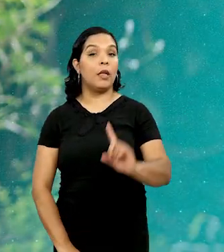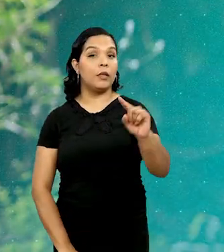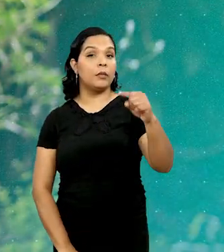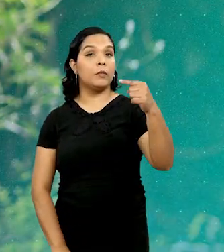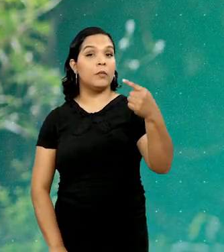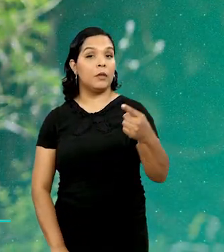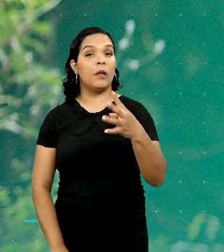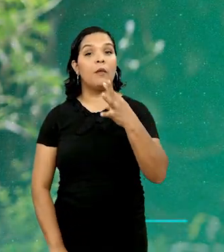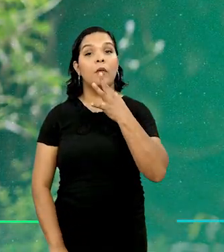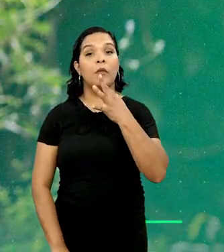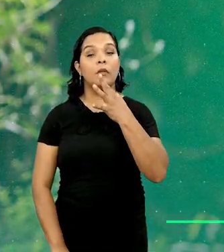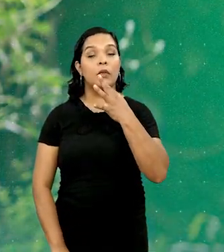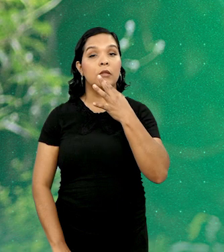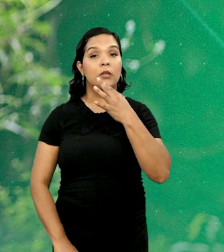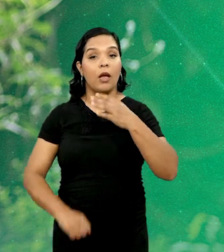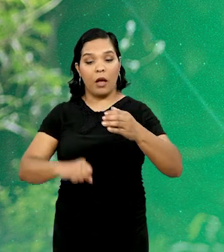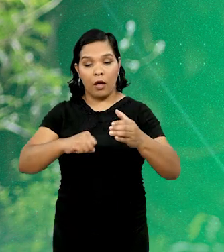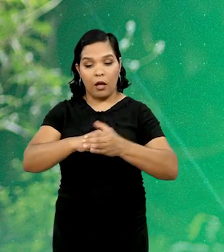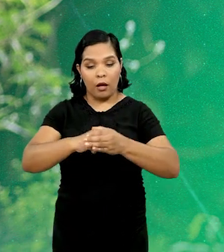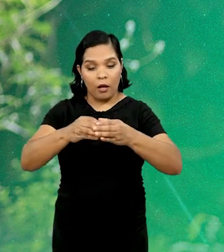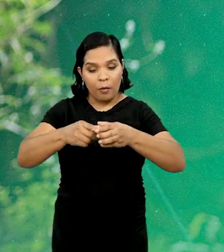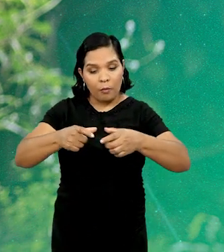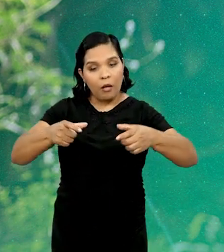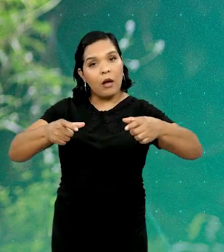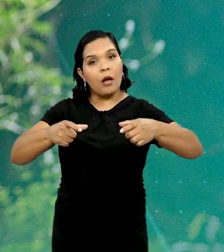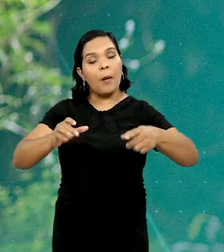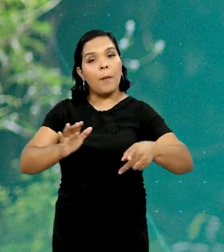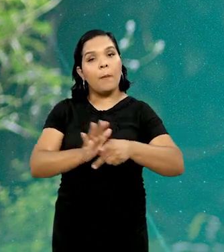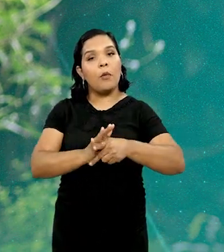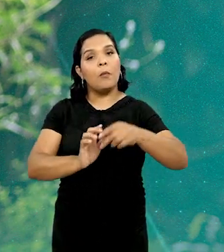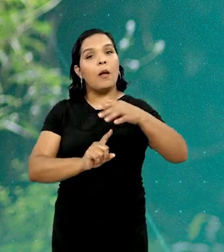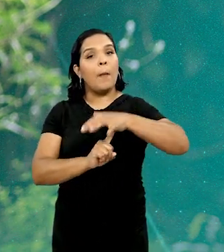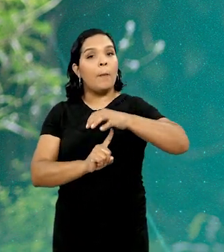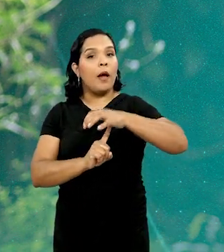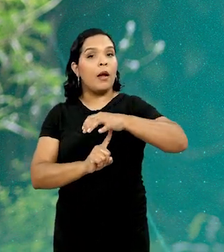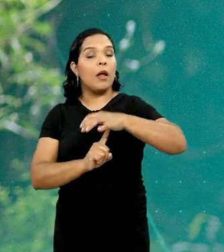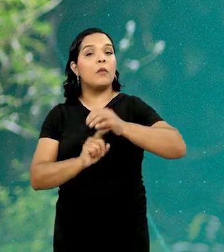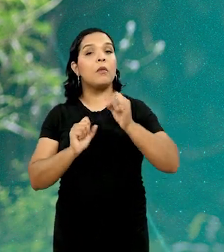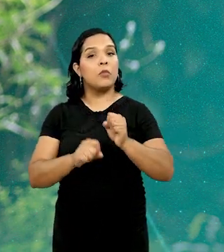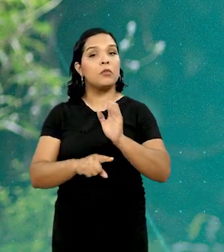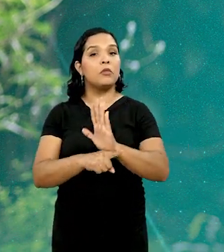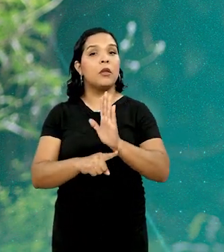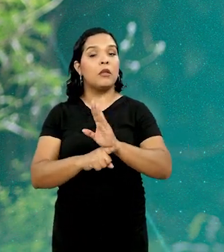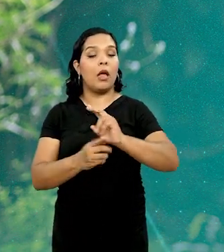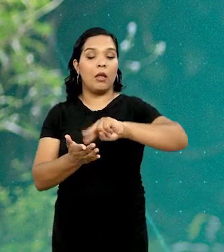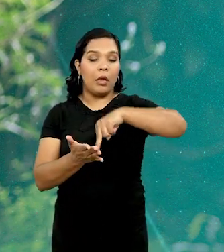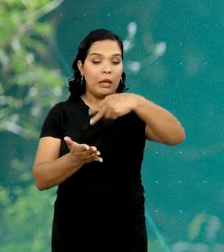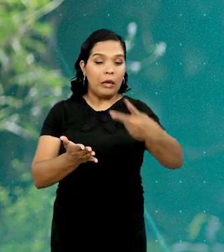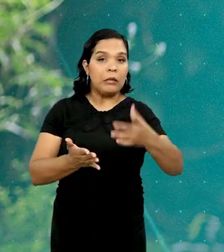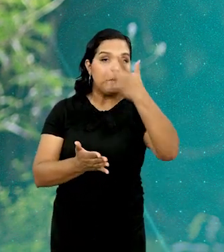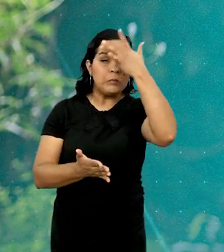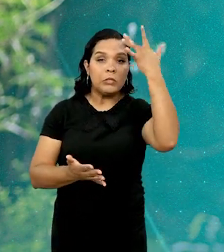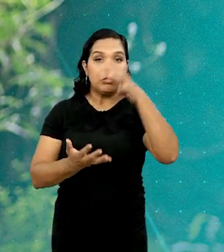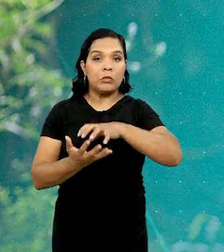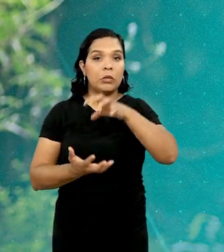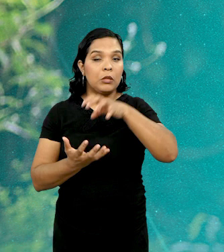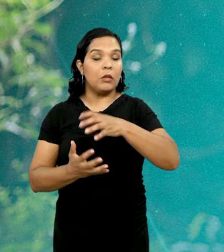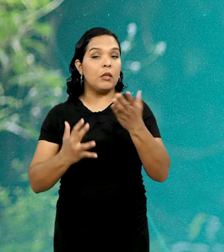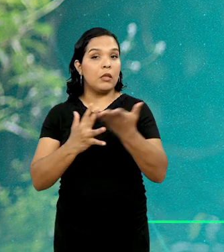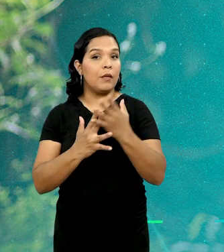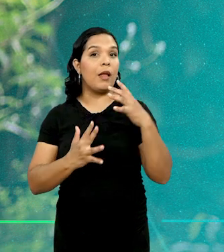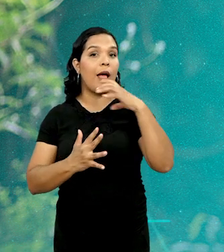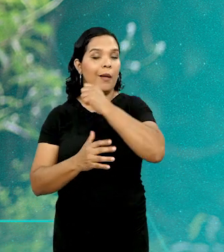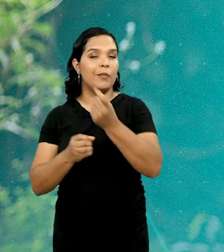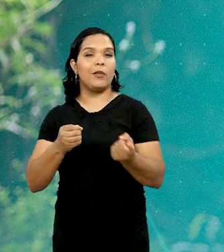No próximo bloco, você vai conhecer uma palmilha inteligente, vinda da Paraíba, que pode auxiliar na prevenção de queda das pessoas idosas.